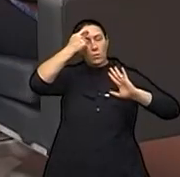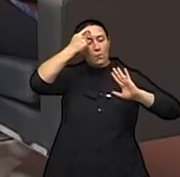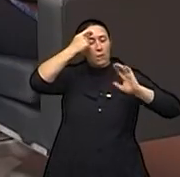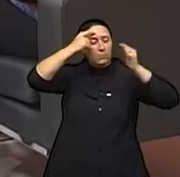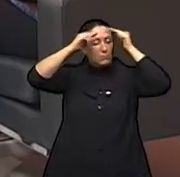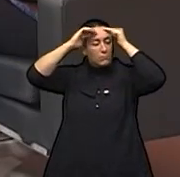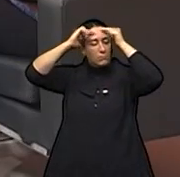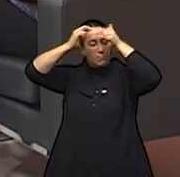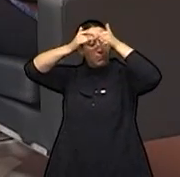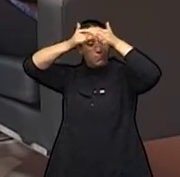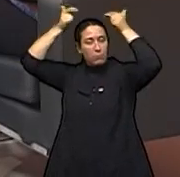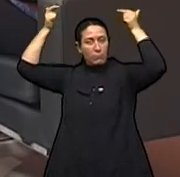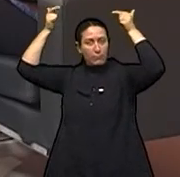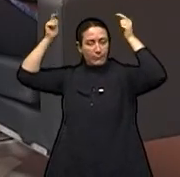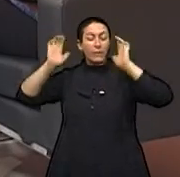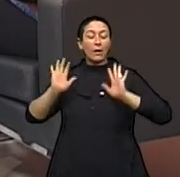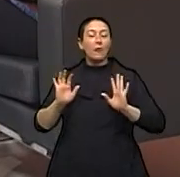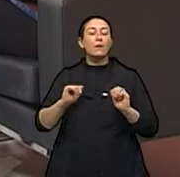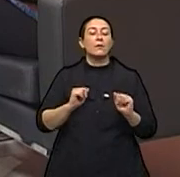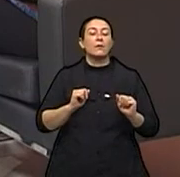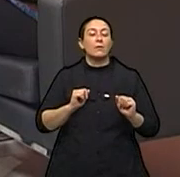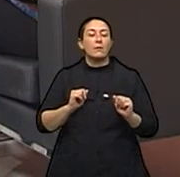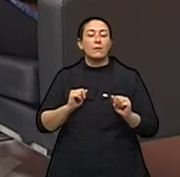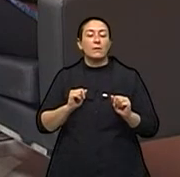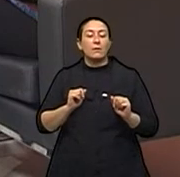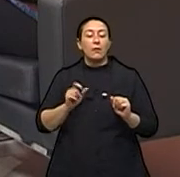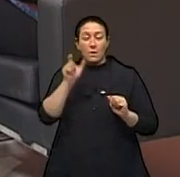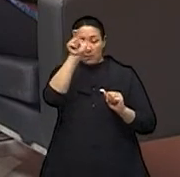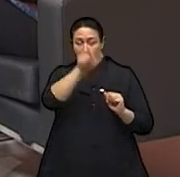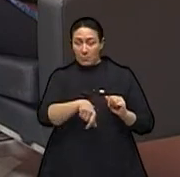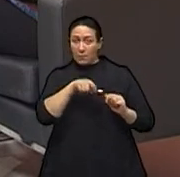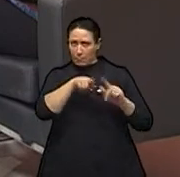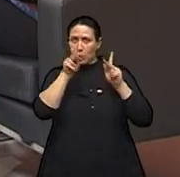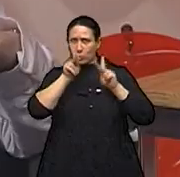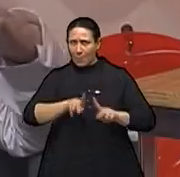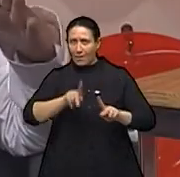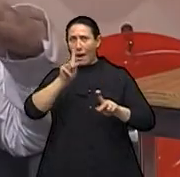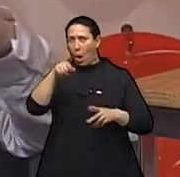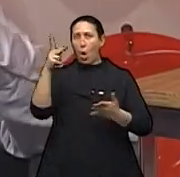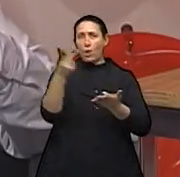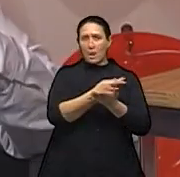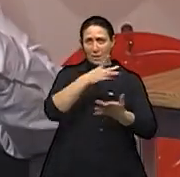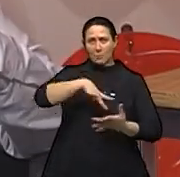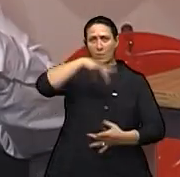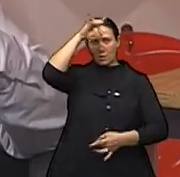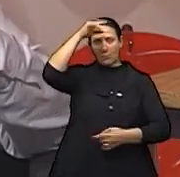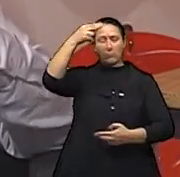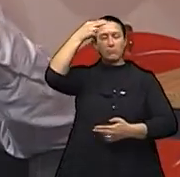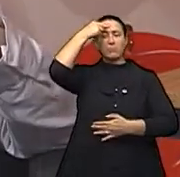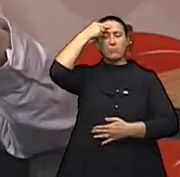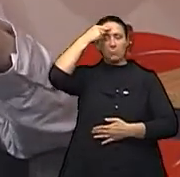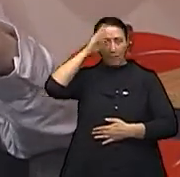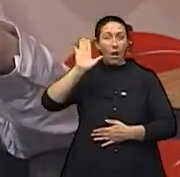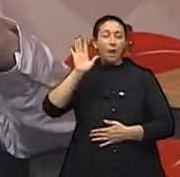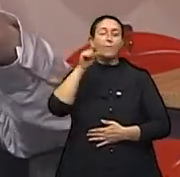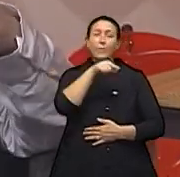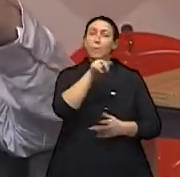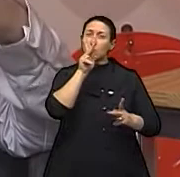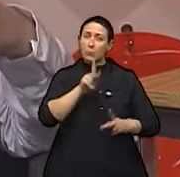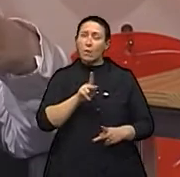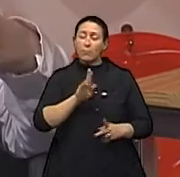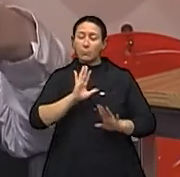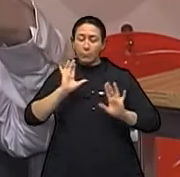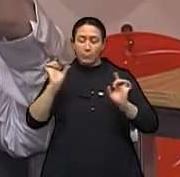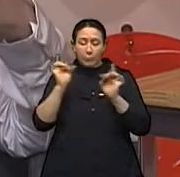Então, essa pessoa, aonde terminar a regressão, ela fica com a sintonia. Por isso, o